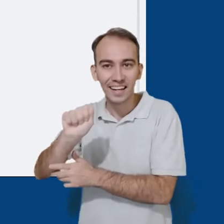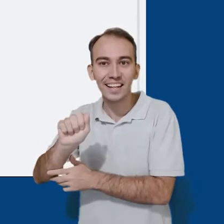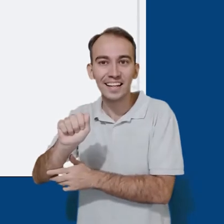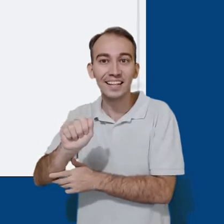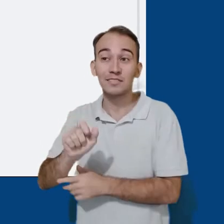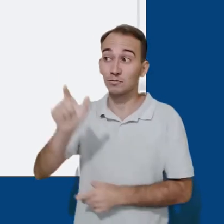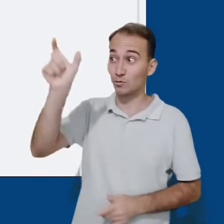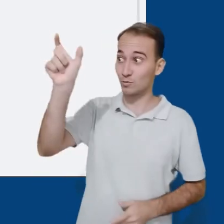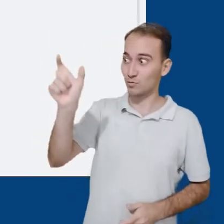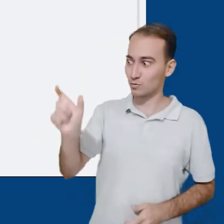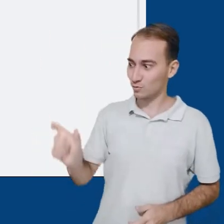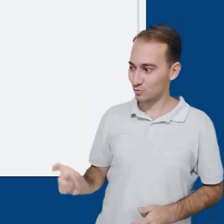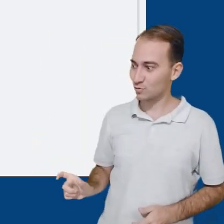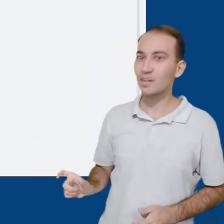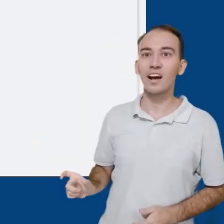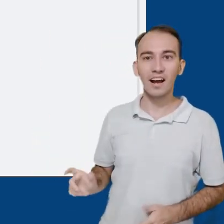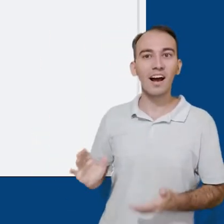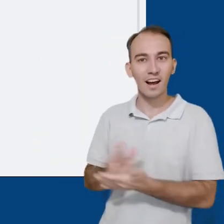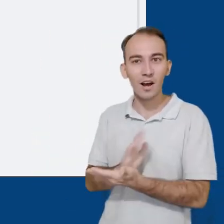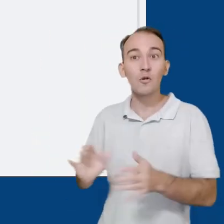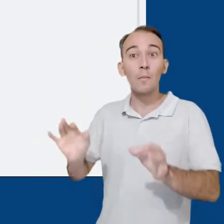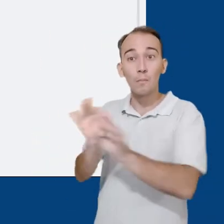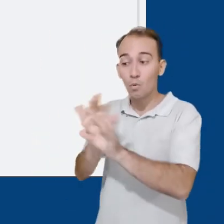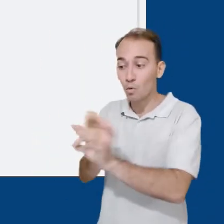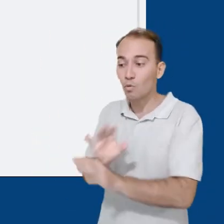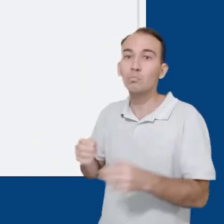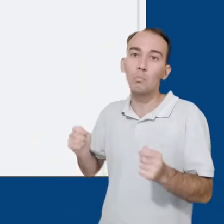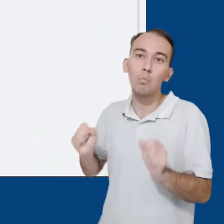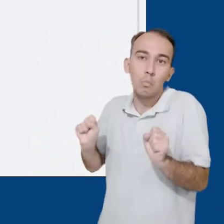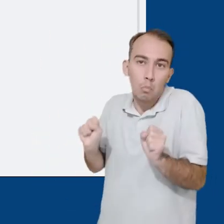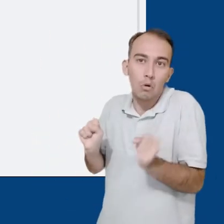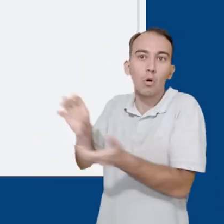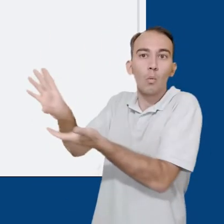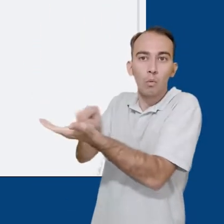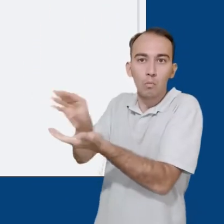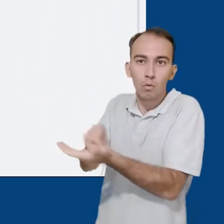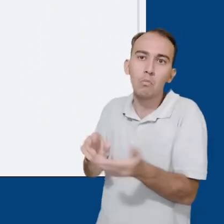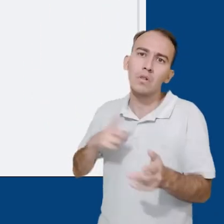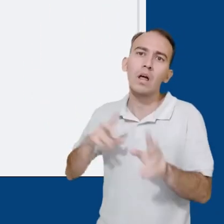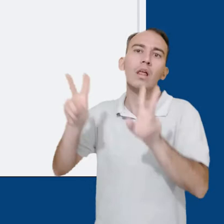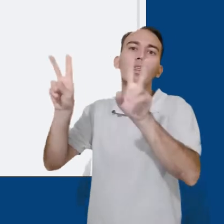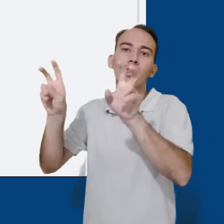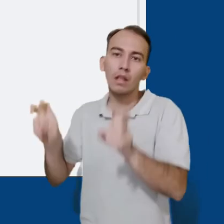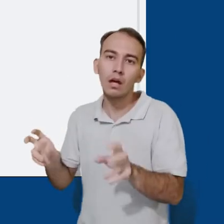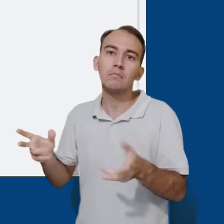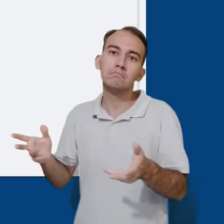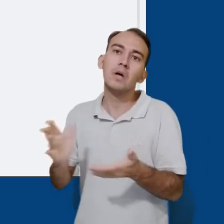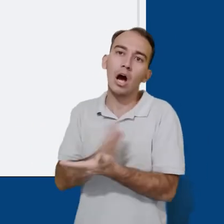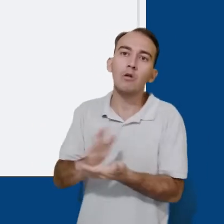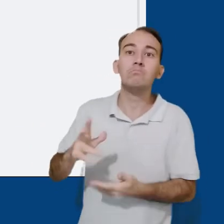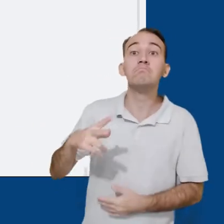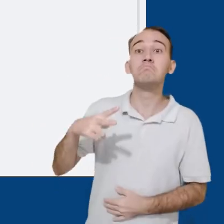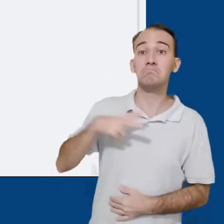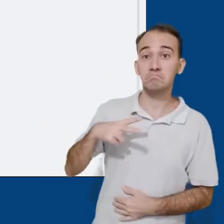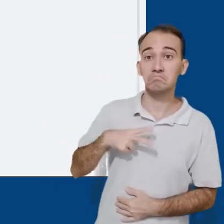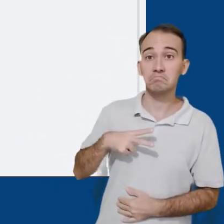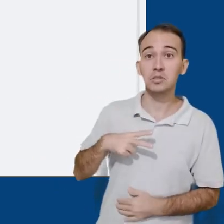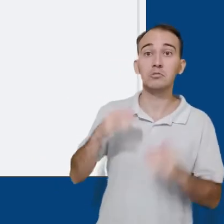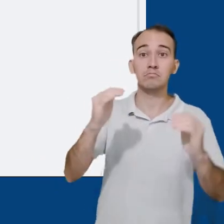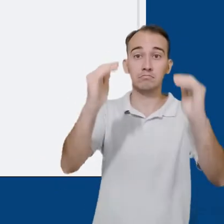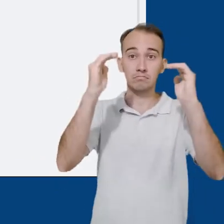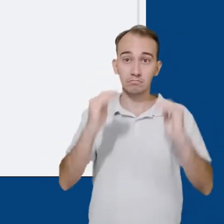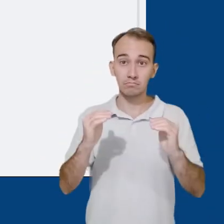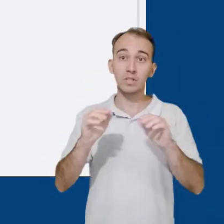podemos ter acesso a modelos pré-definidos da plataforma baseados em temas diversos como pessoal, trabalho e